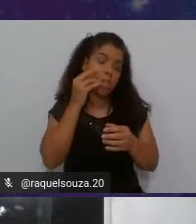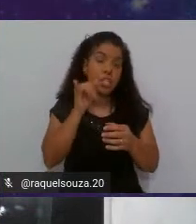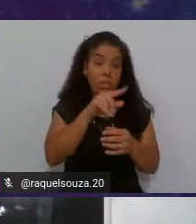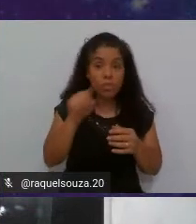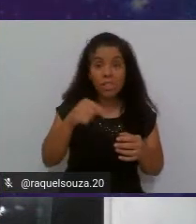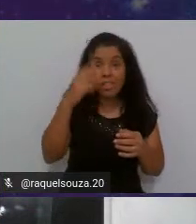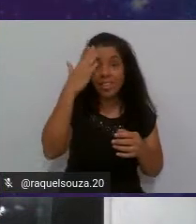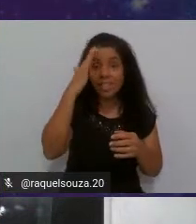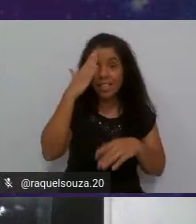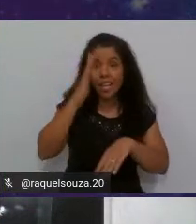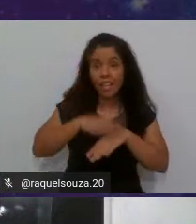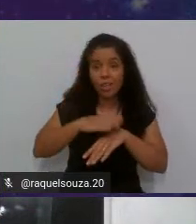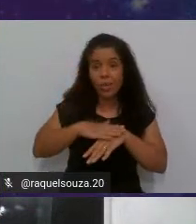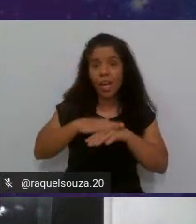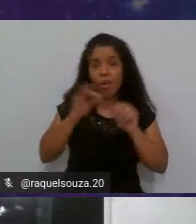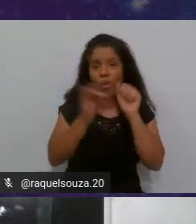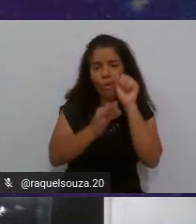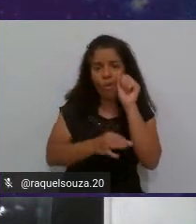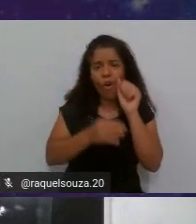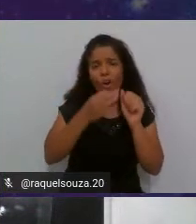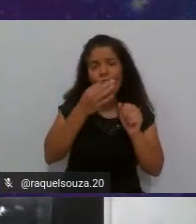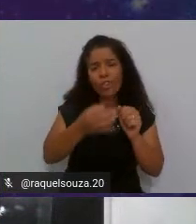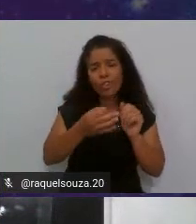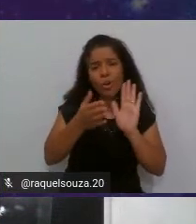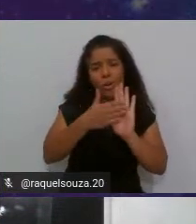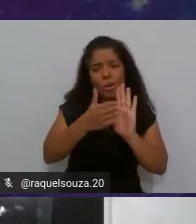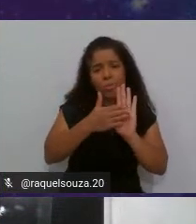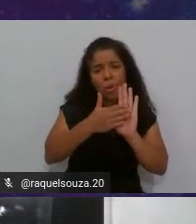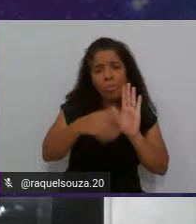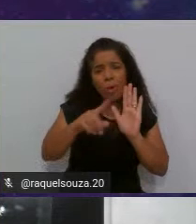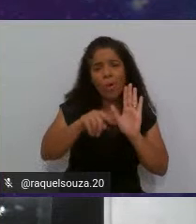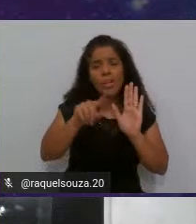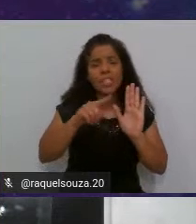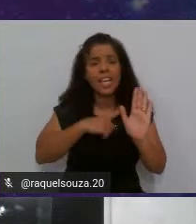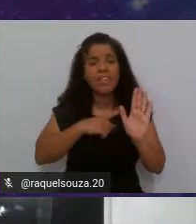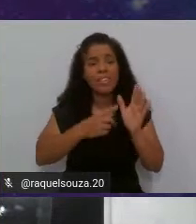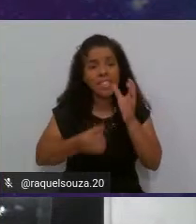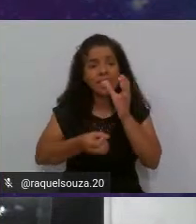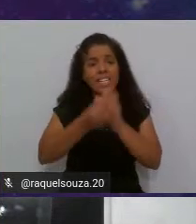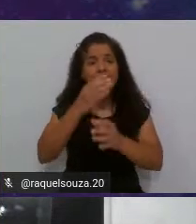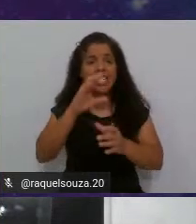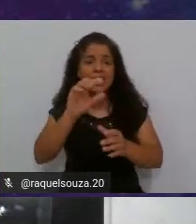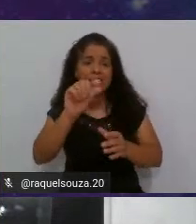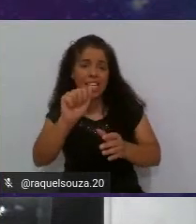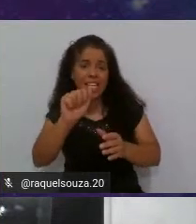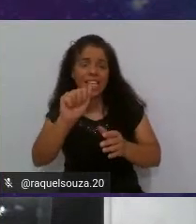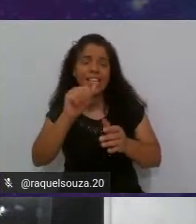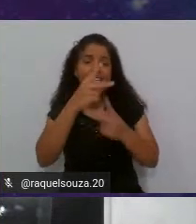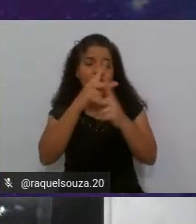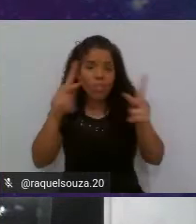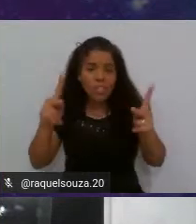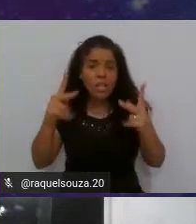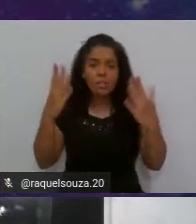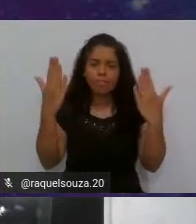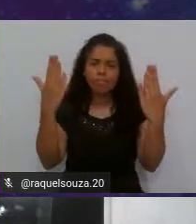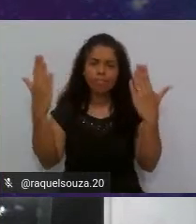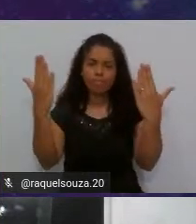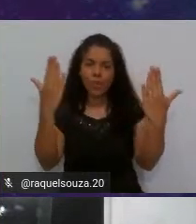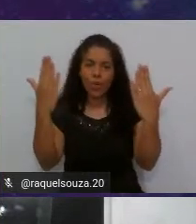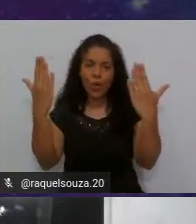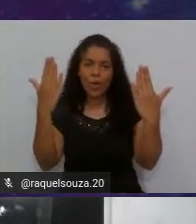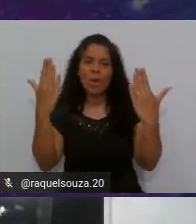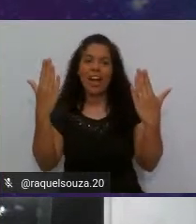entenderam o que o código propõe, vocês criam o cenário de vocês e aí vocês comparam com